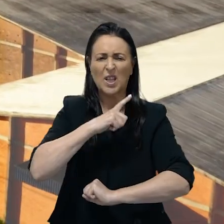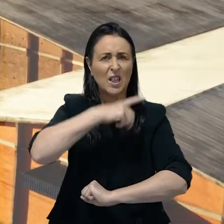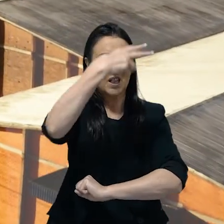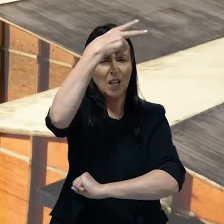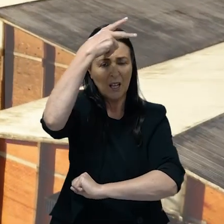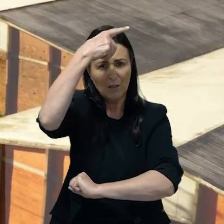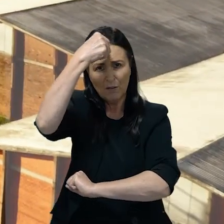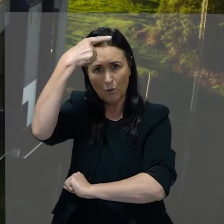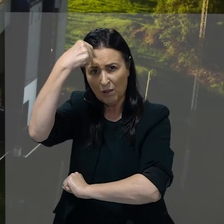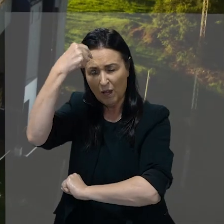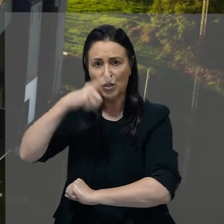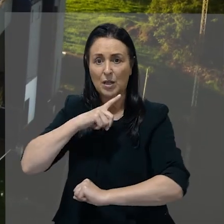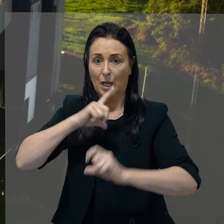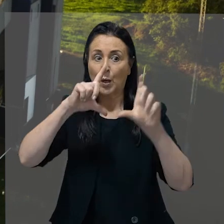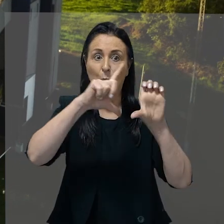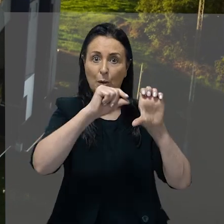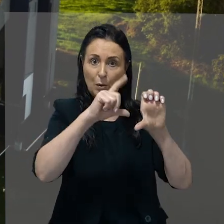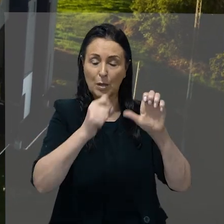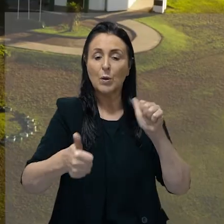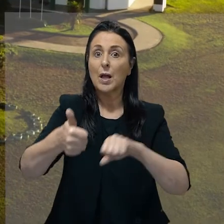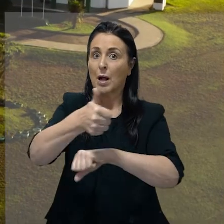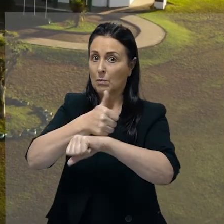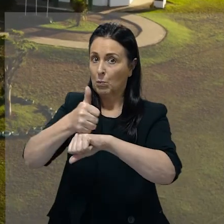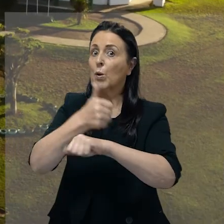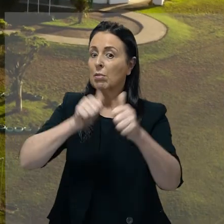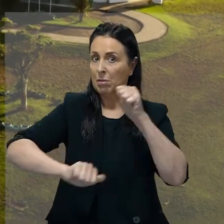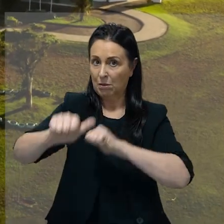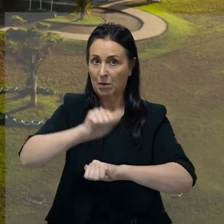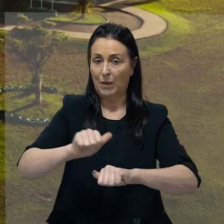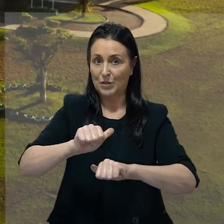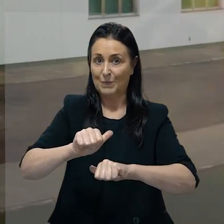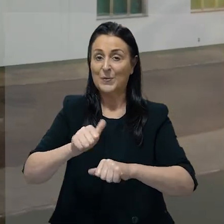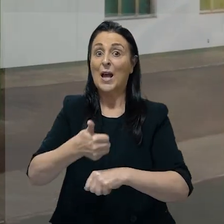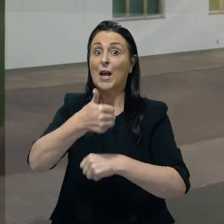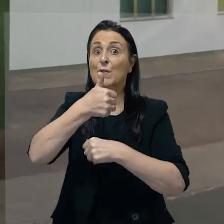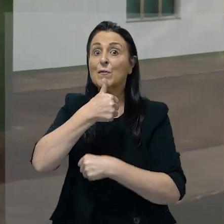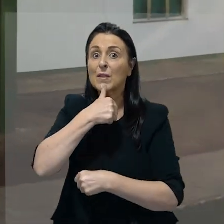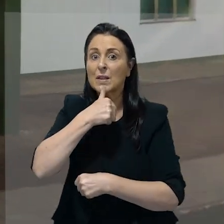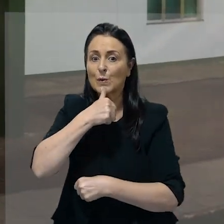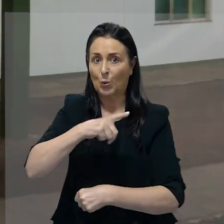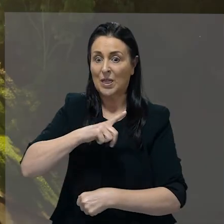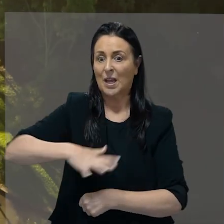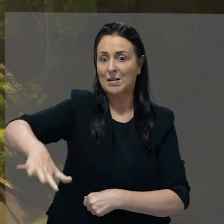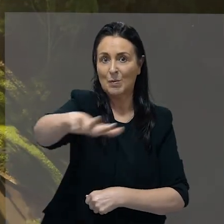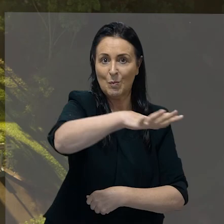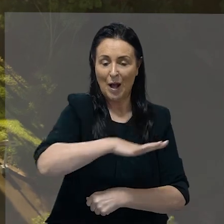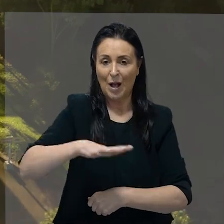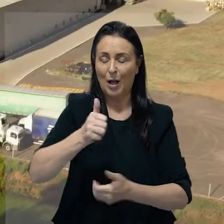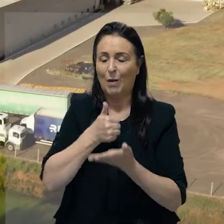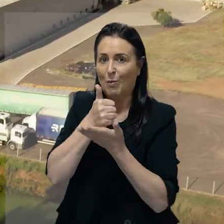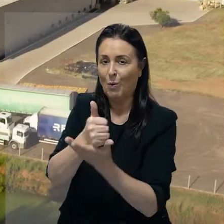várias indústrias, campus universitário e com foco no empreendedorismo e na qualificação profissional, Venâncio